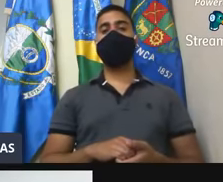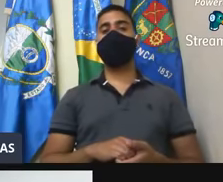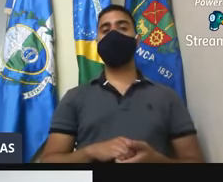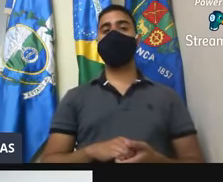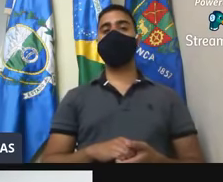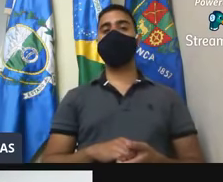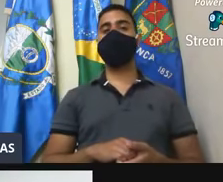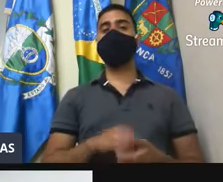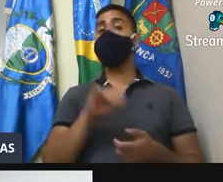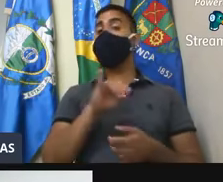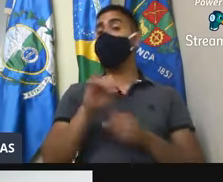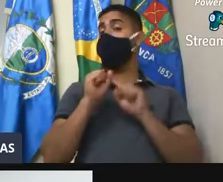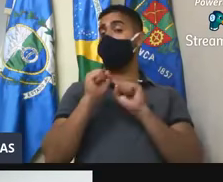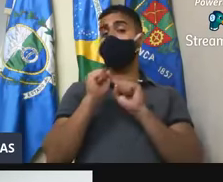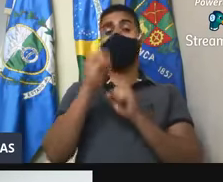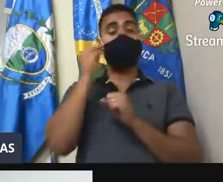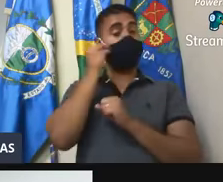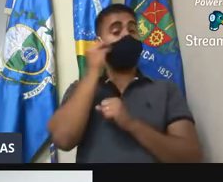empresa, pra ver se é possível.